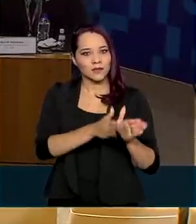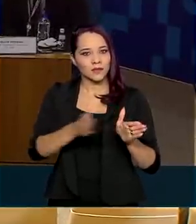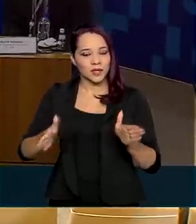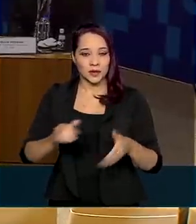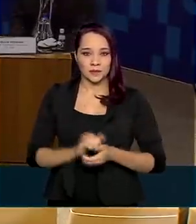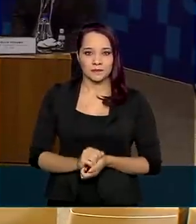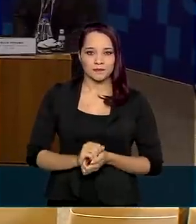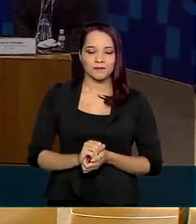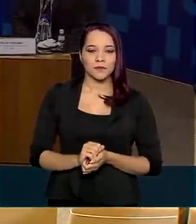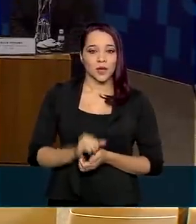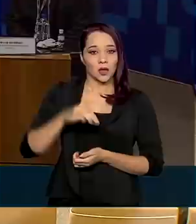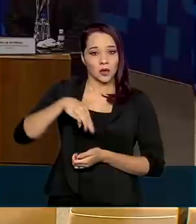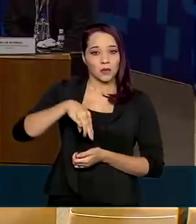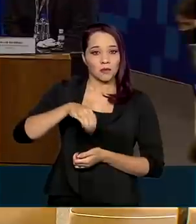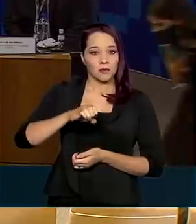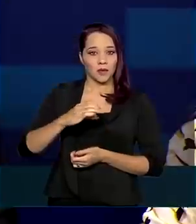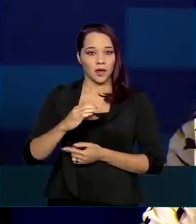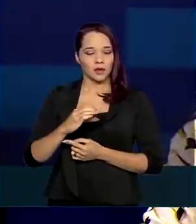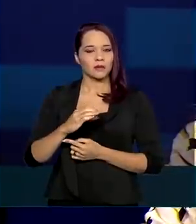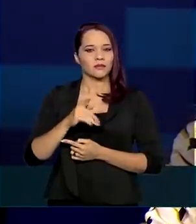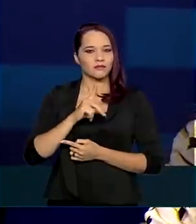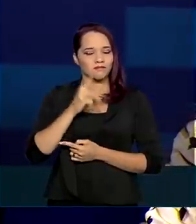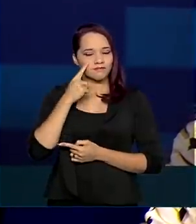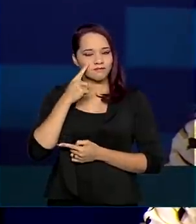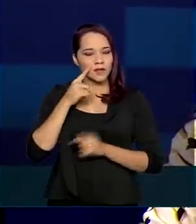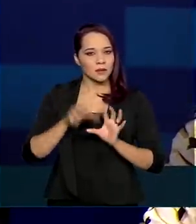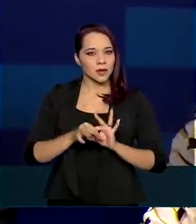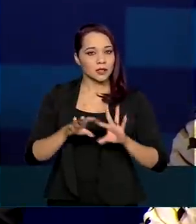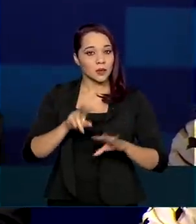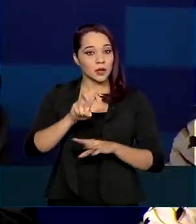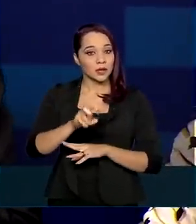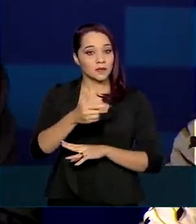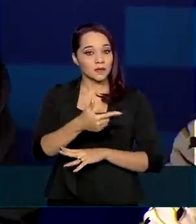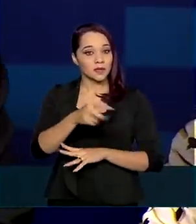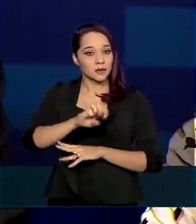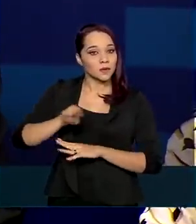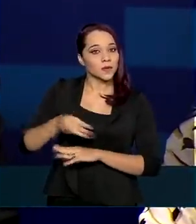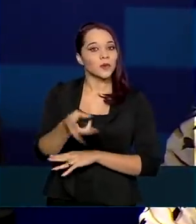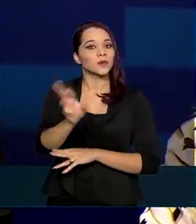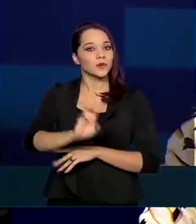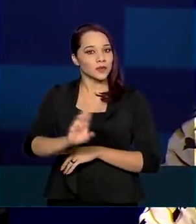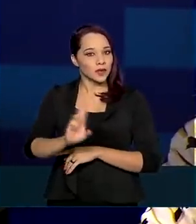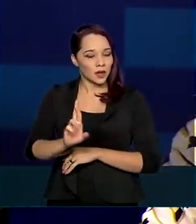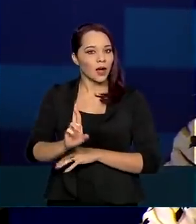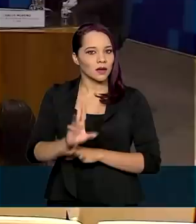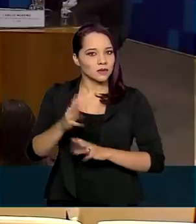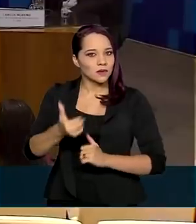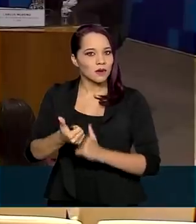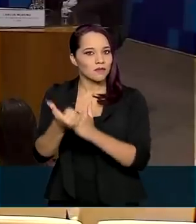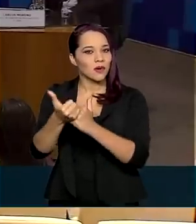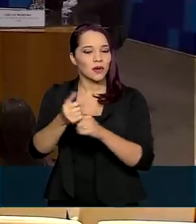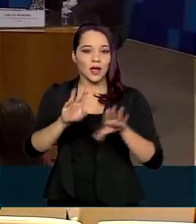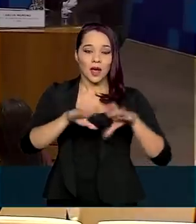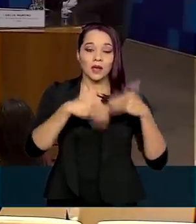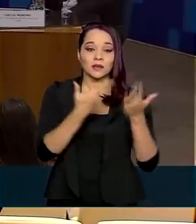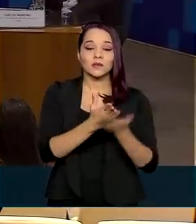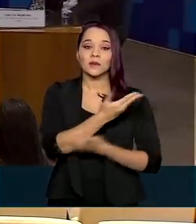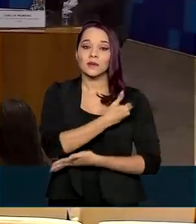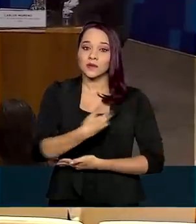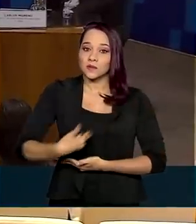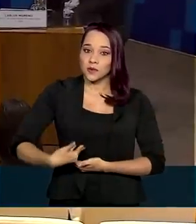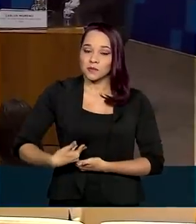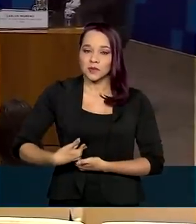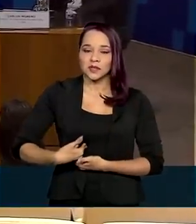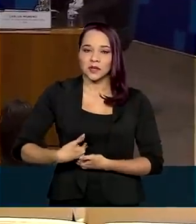prevê ainda a liberação de 525 milhões de reais de apoio às escolas públicas